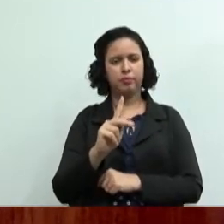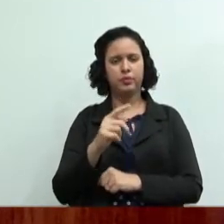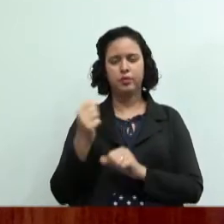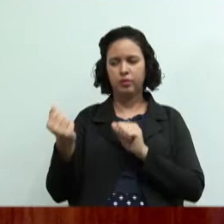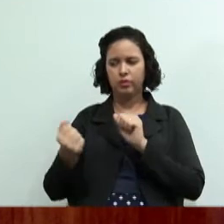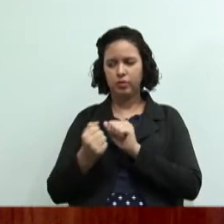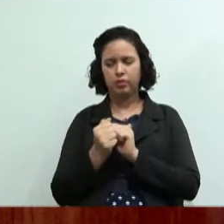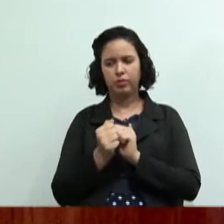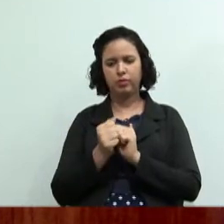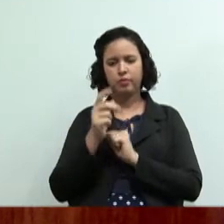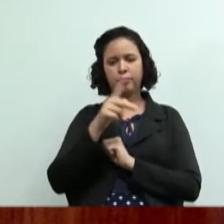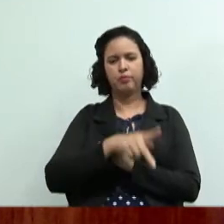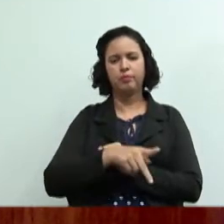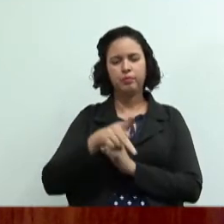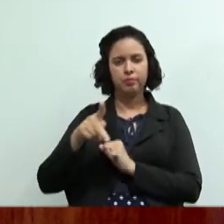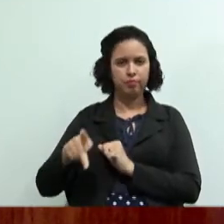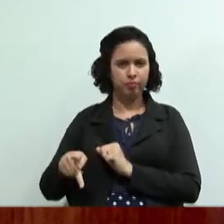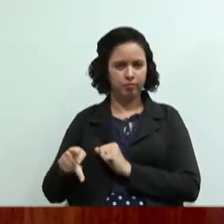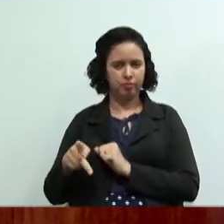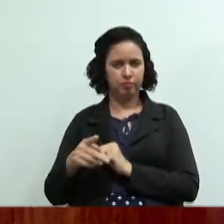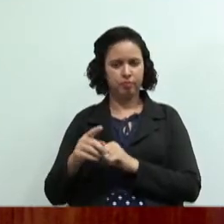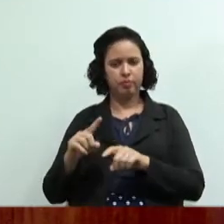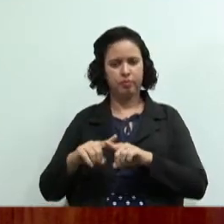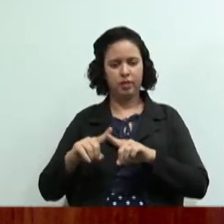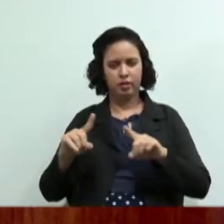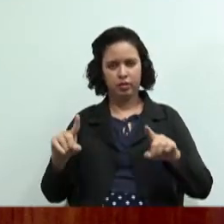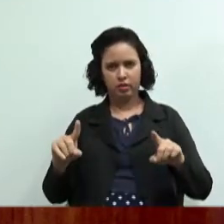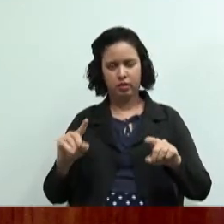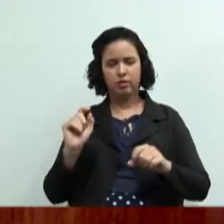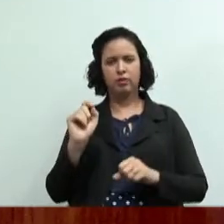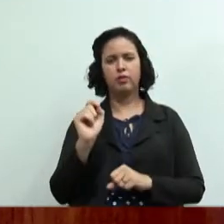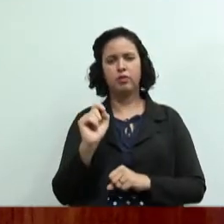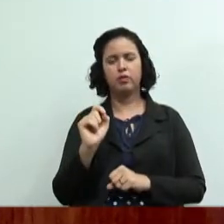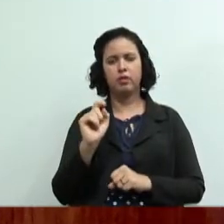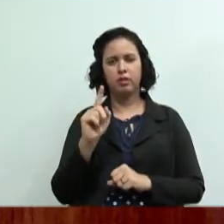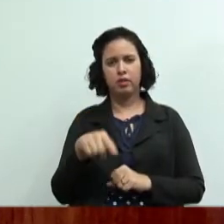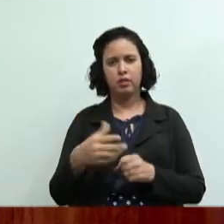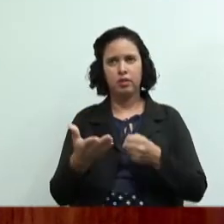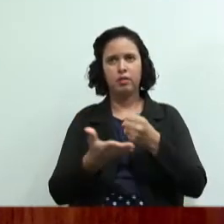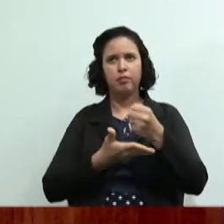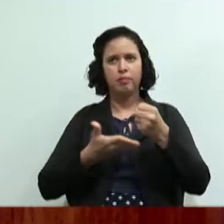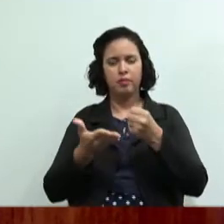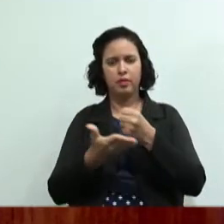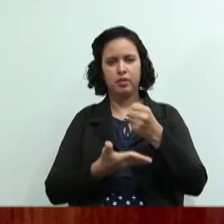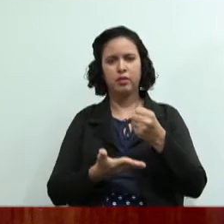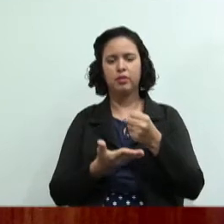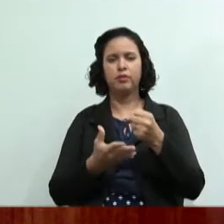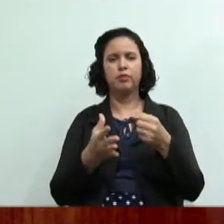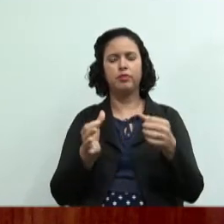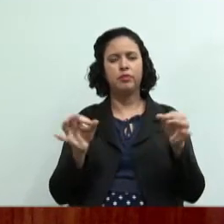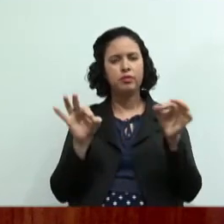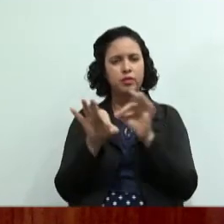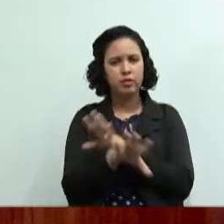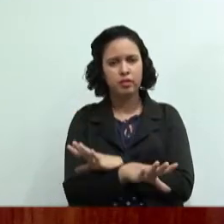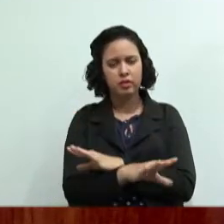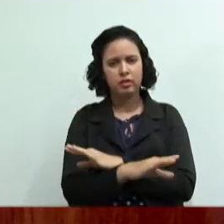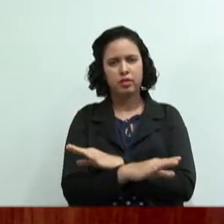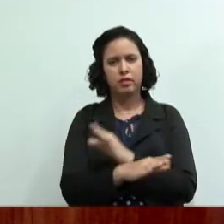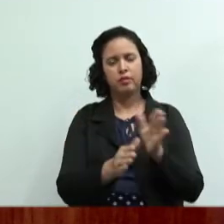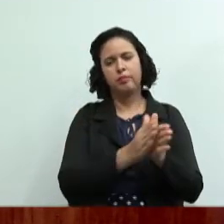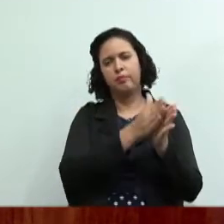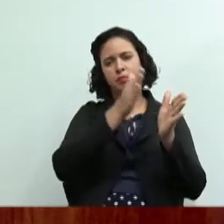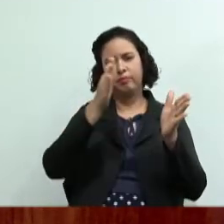Carlos ministrando agora mas isso é a base para vocês terminarem a primeira etapa do projeto